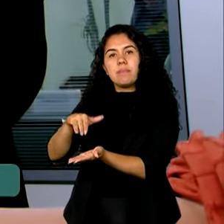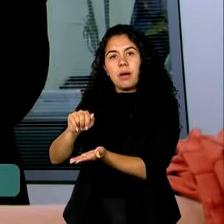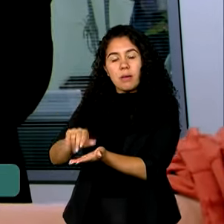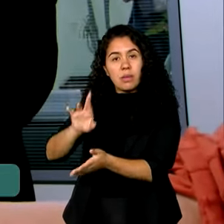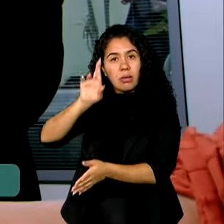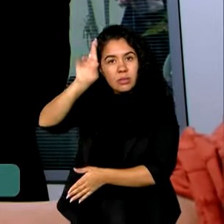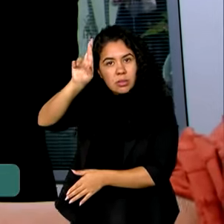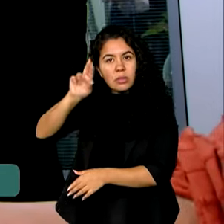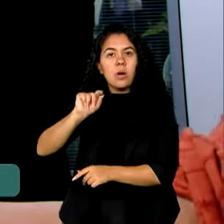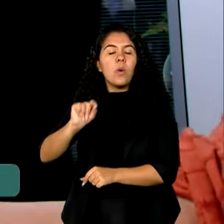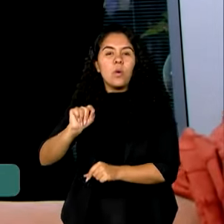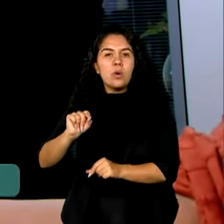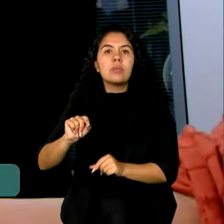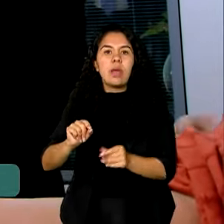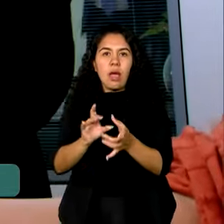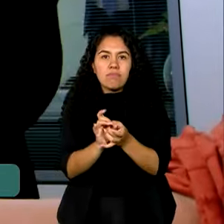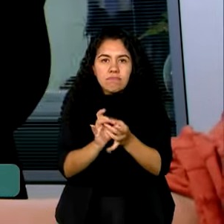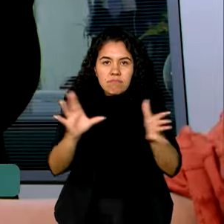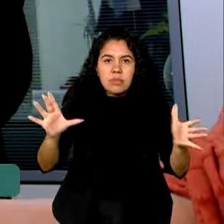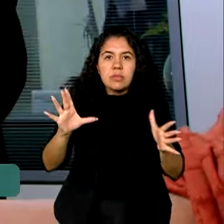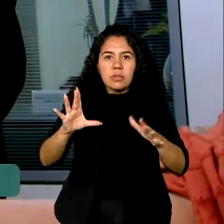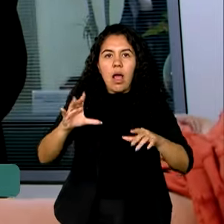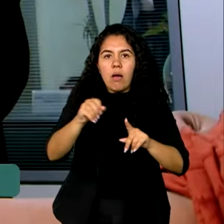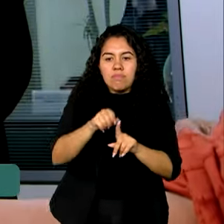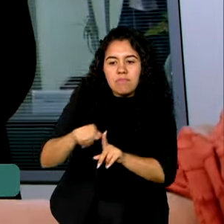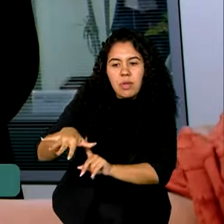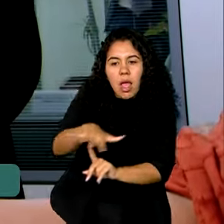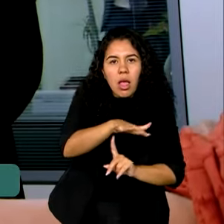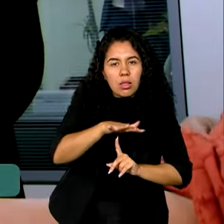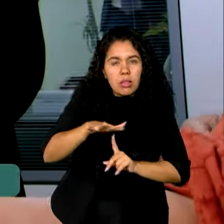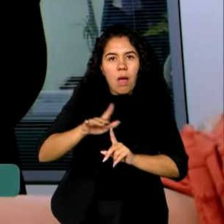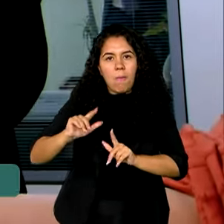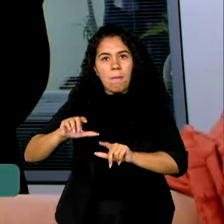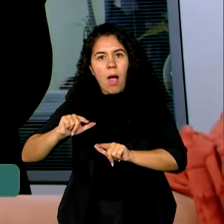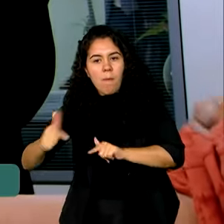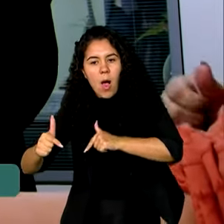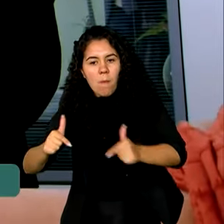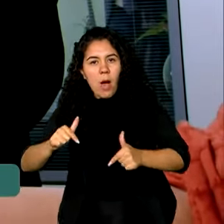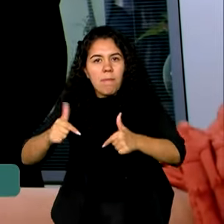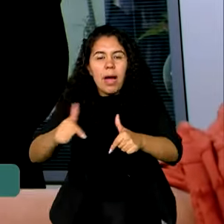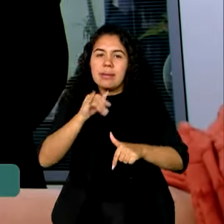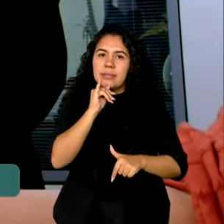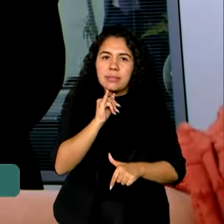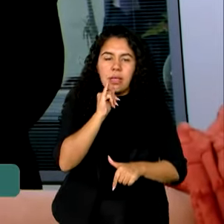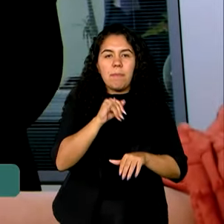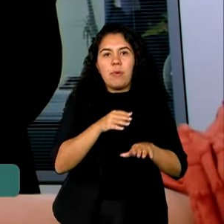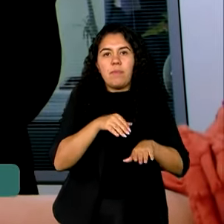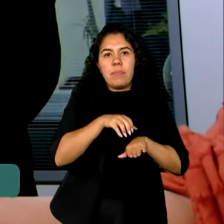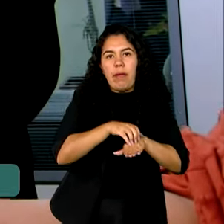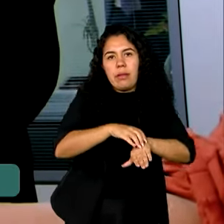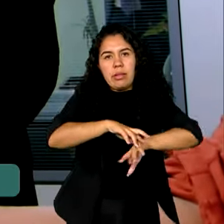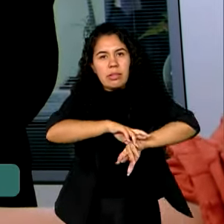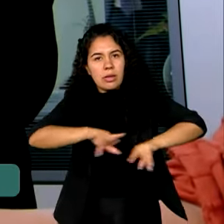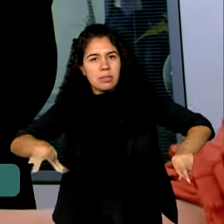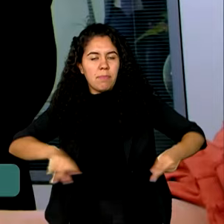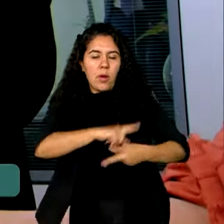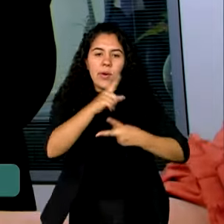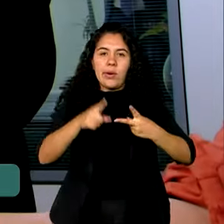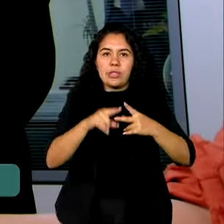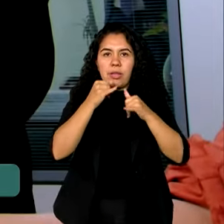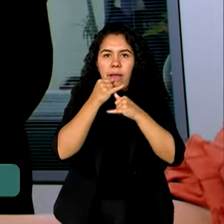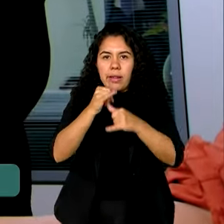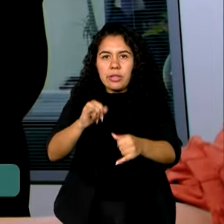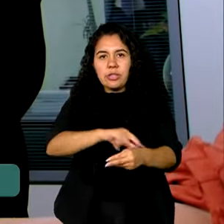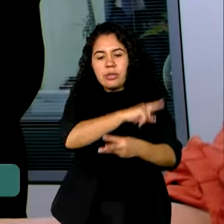federal de 4 mil obras, empreendimentos e atividades nos diferentes setores, transporte, energia, mineração.